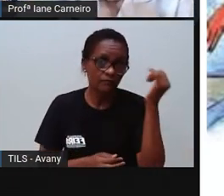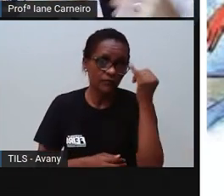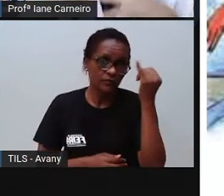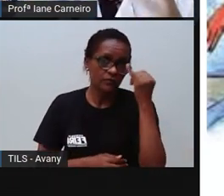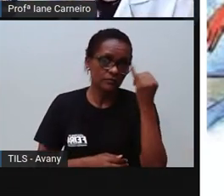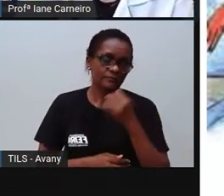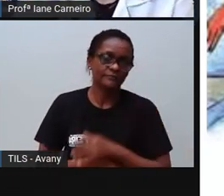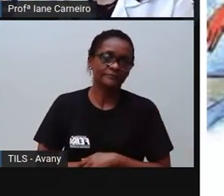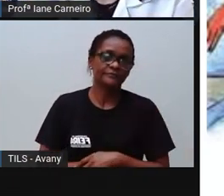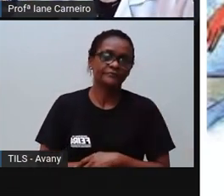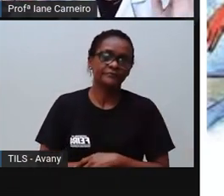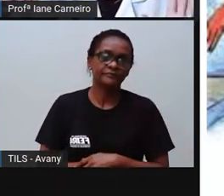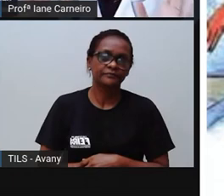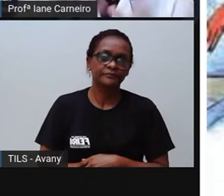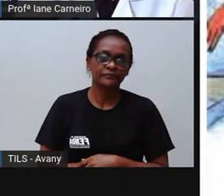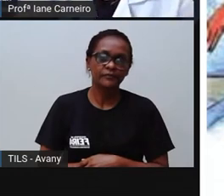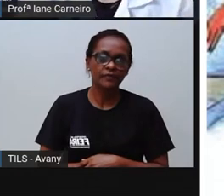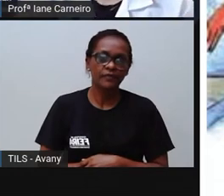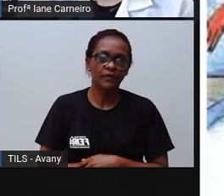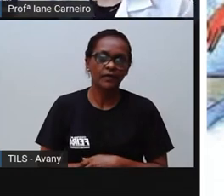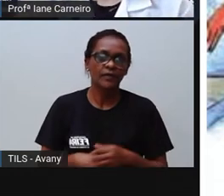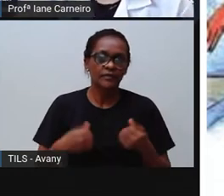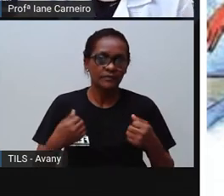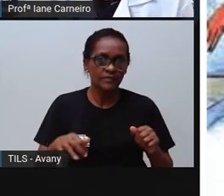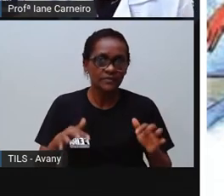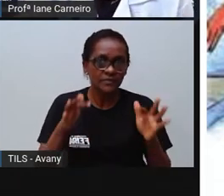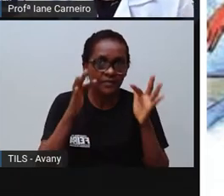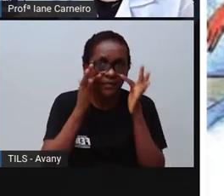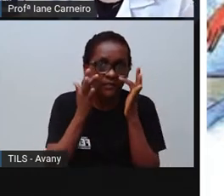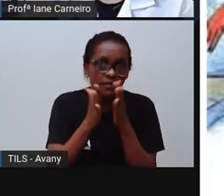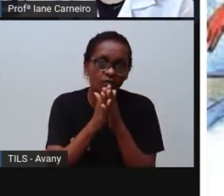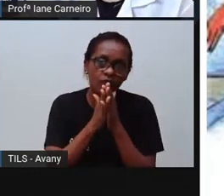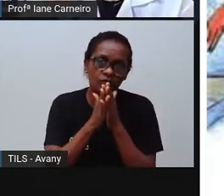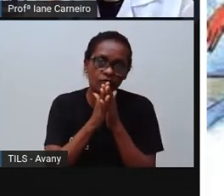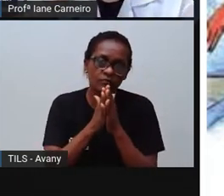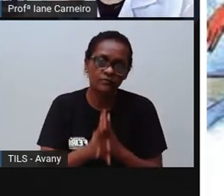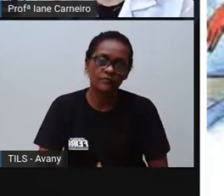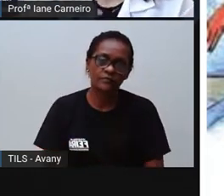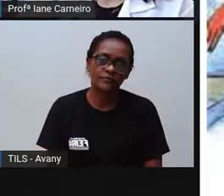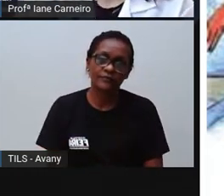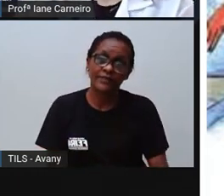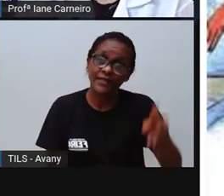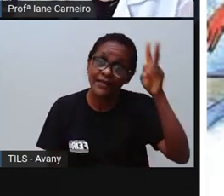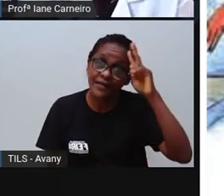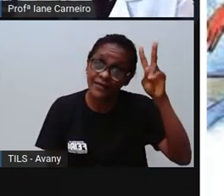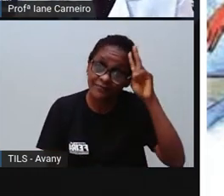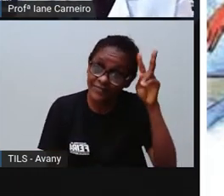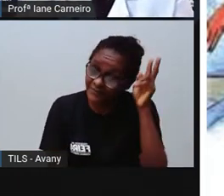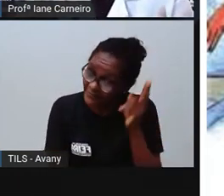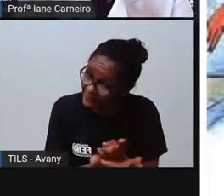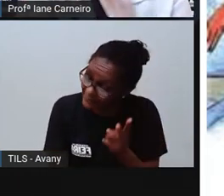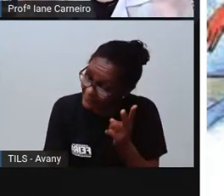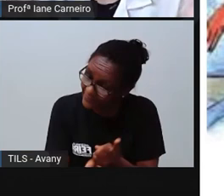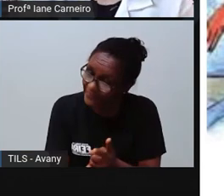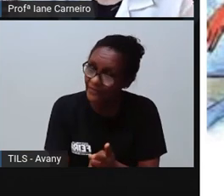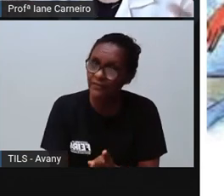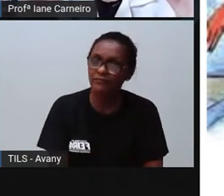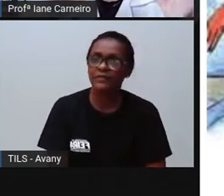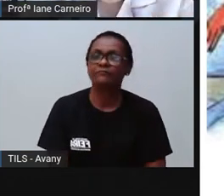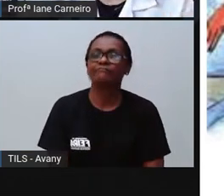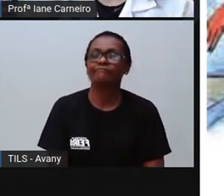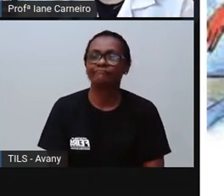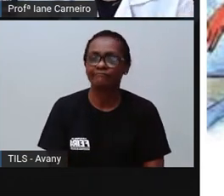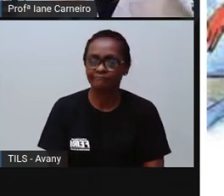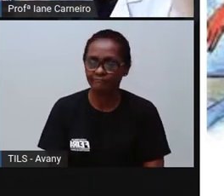pequena, pode ter esse desequilíbrio, pode acontecer algum acidente. Certo? Então, lembre os adultos da casa de vocês aí pra não deixar